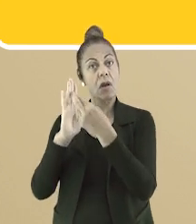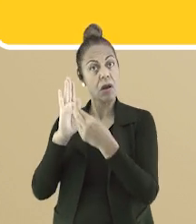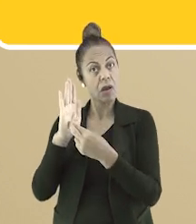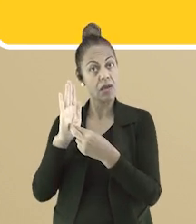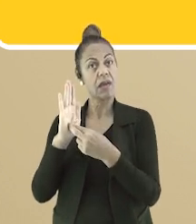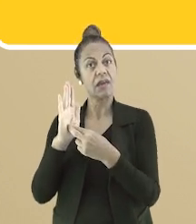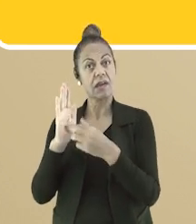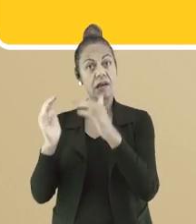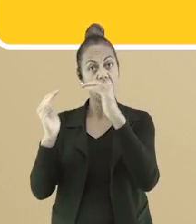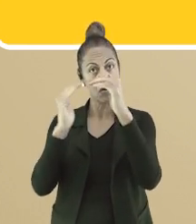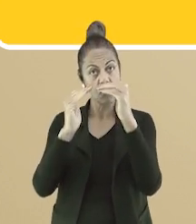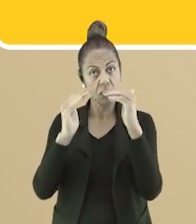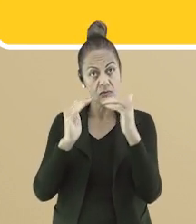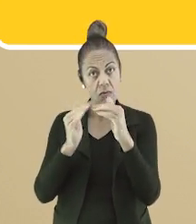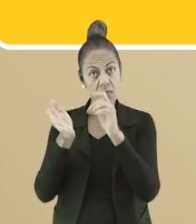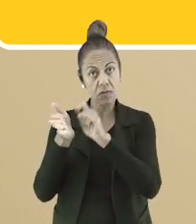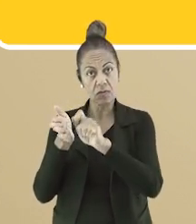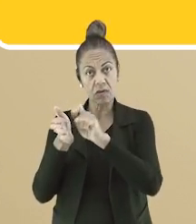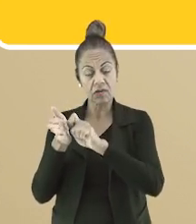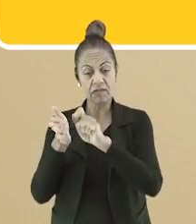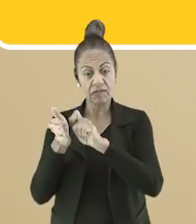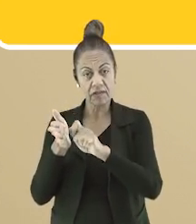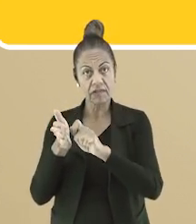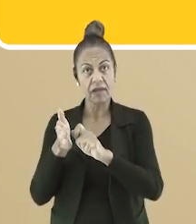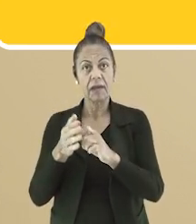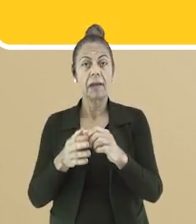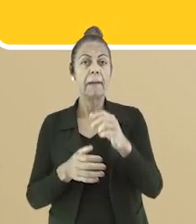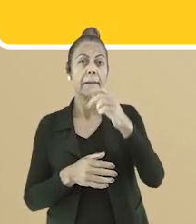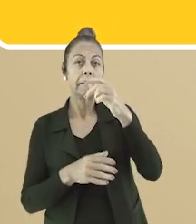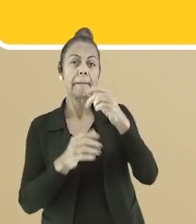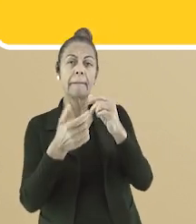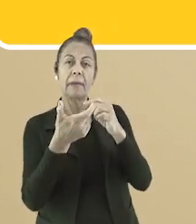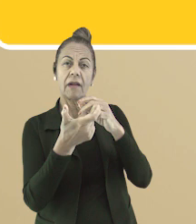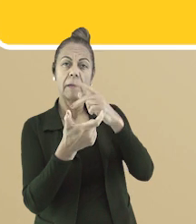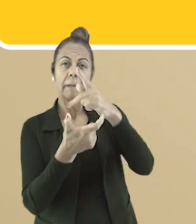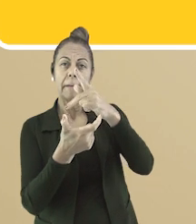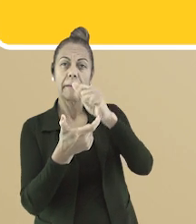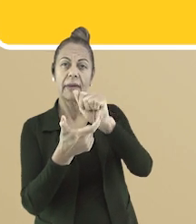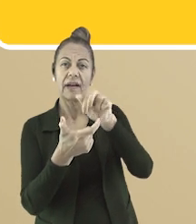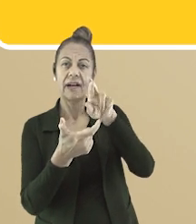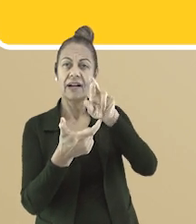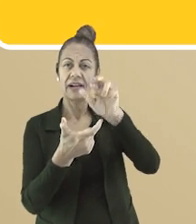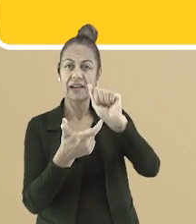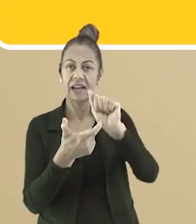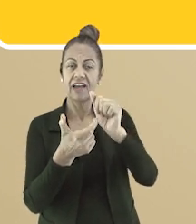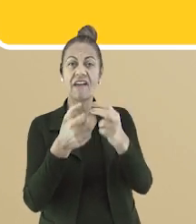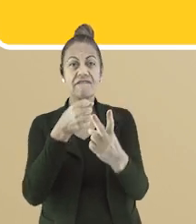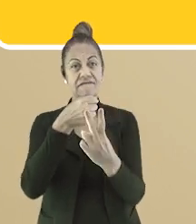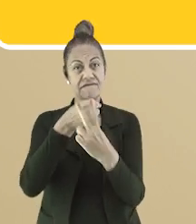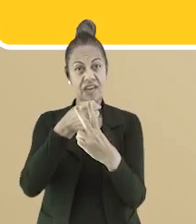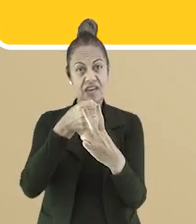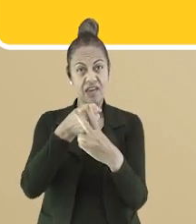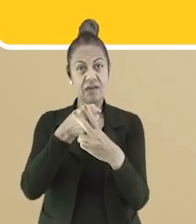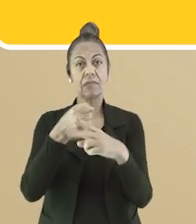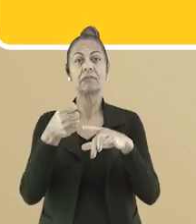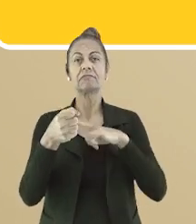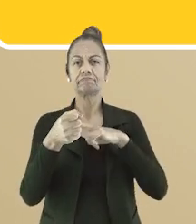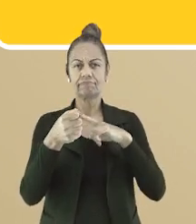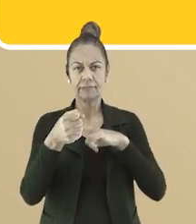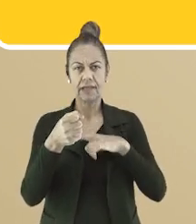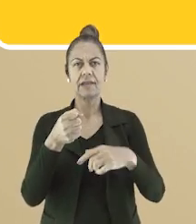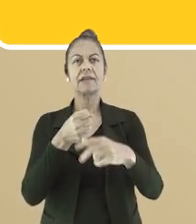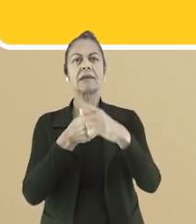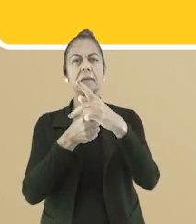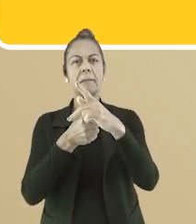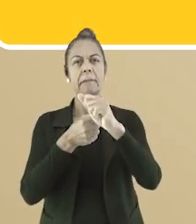Para, acentuado sendo o verbo, e para, sem o acento sendo preposição. A palavra para, verbo, tinha acento